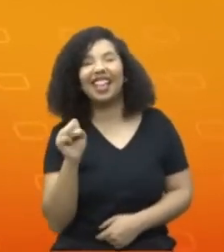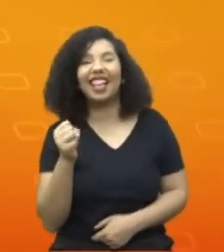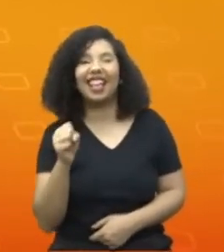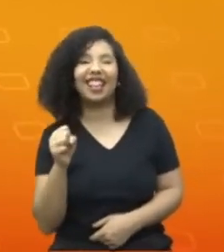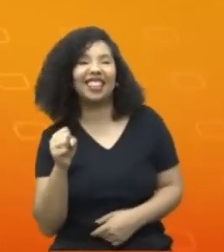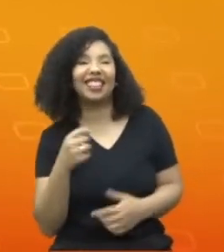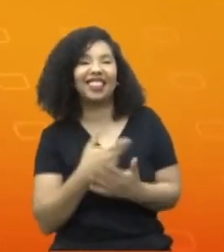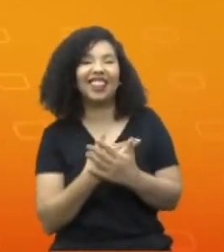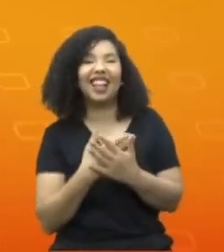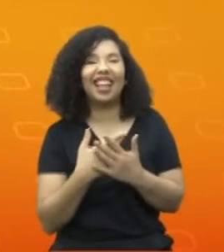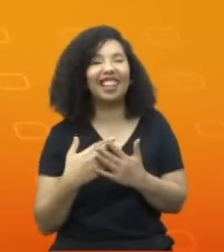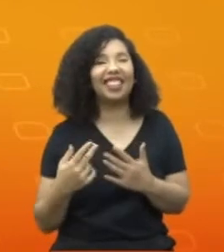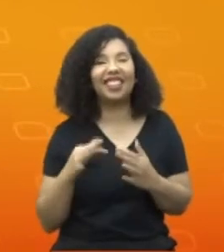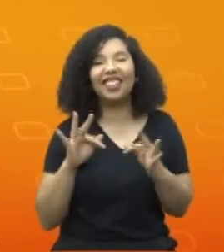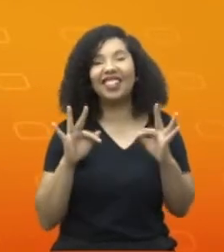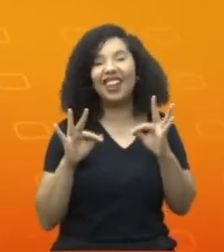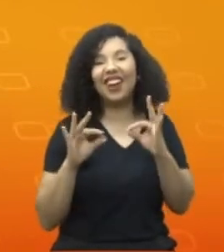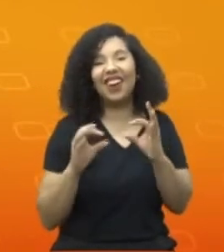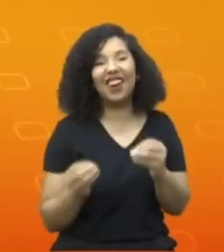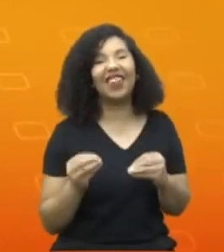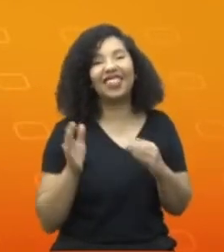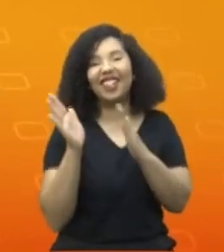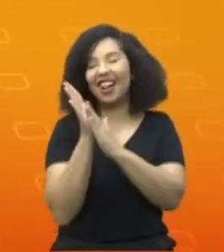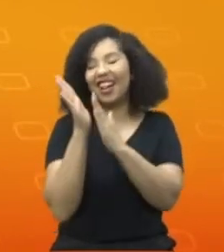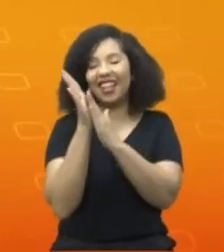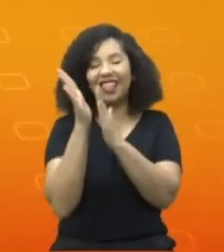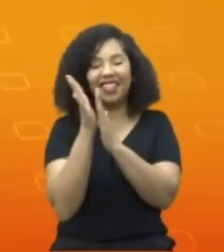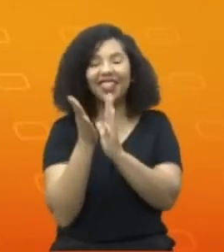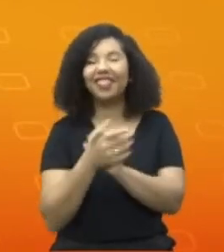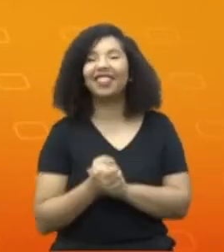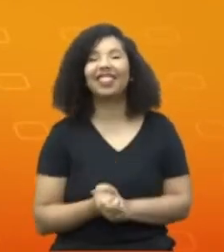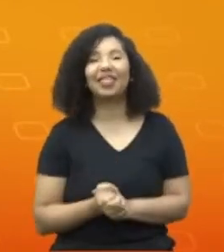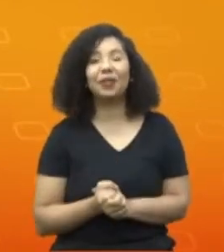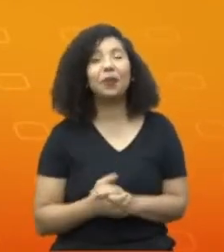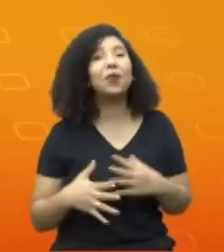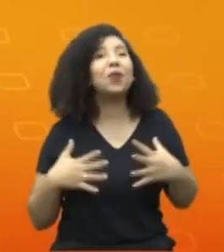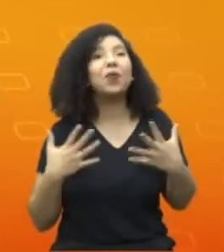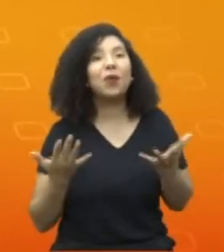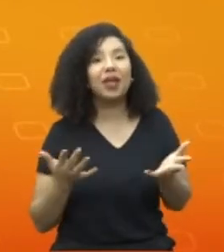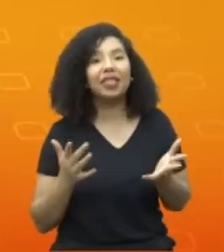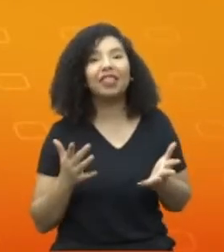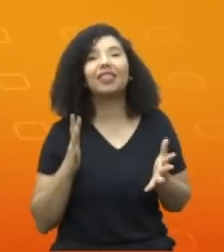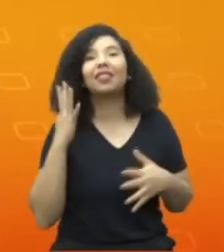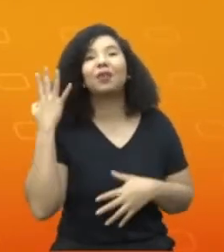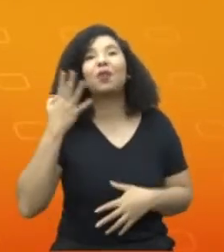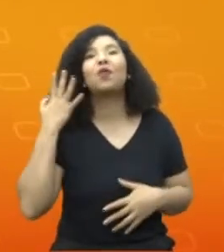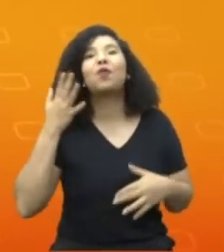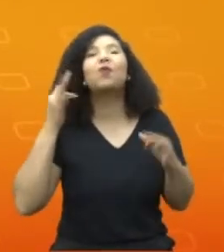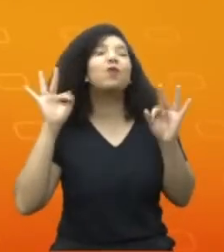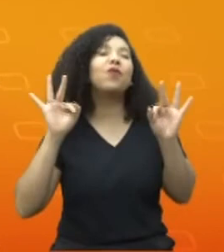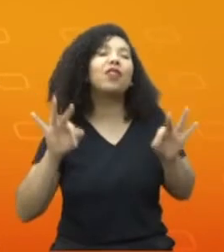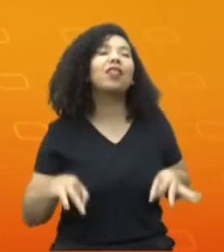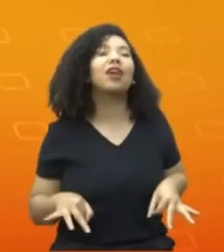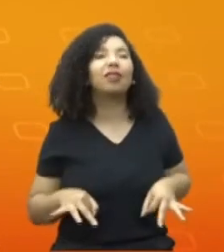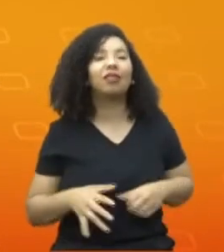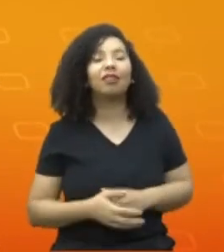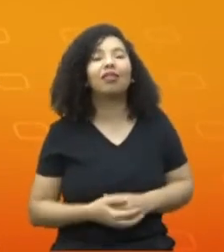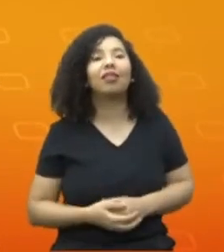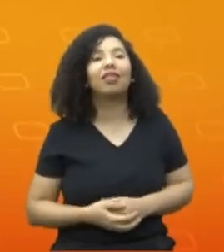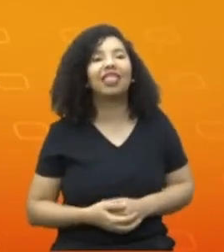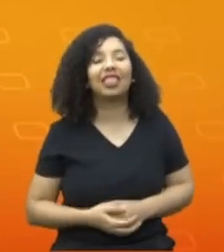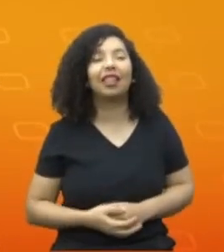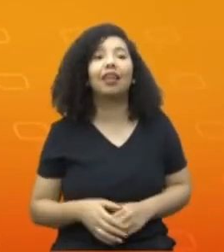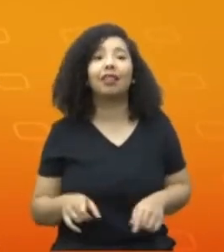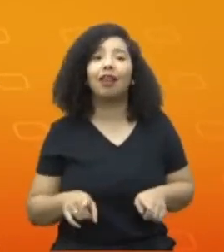apoio aos testes, quais são suas palavras finais aí e dado esses